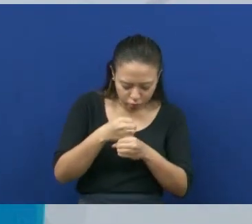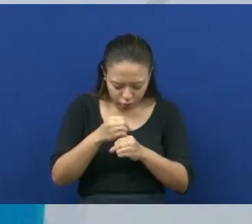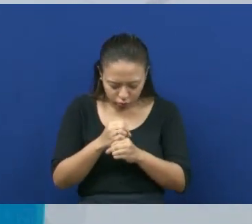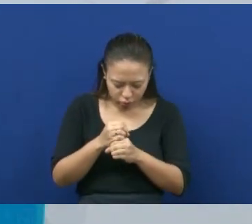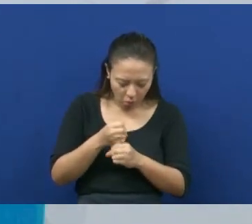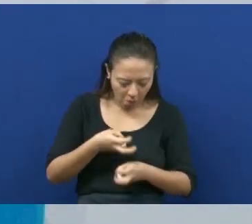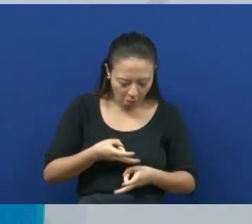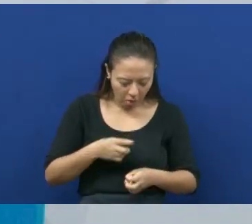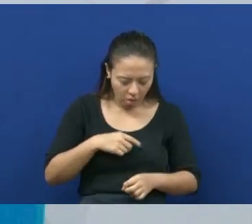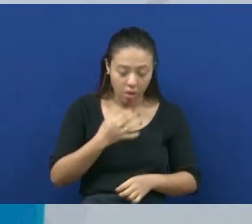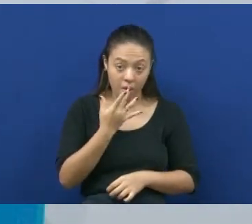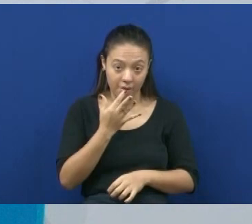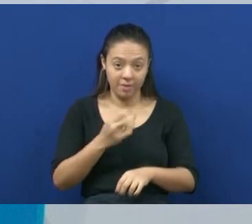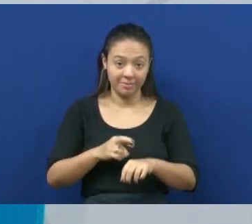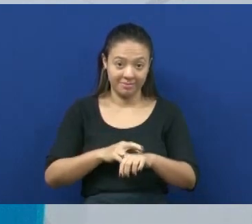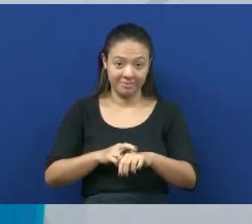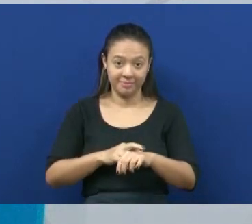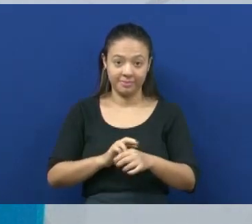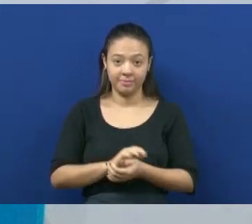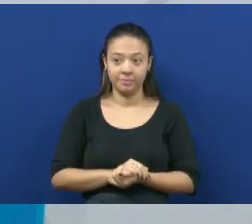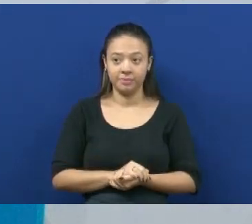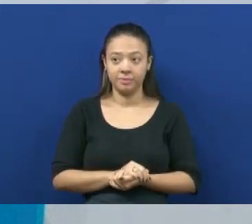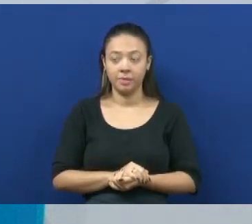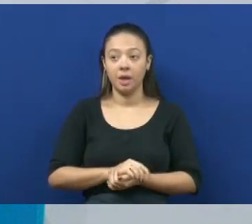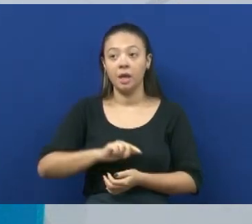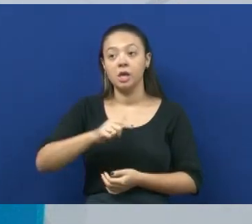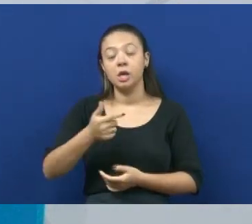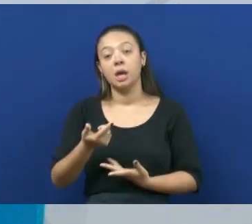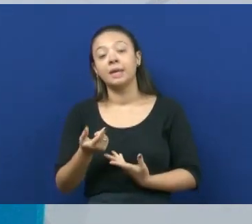-negativas, elas ficam avermelhadas.